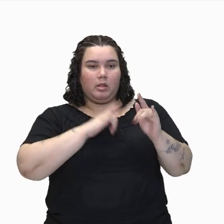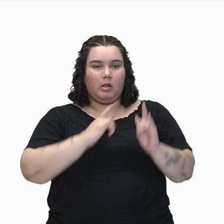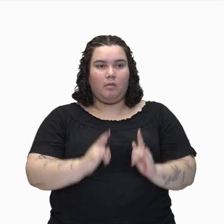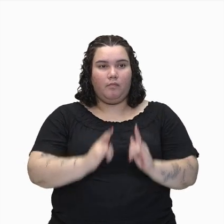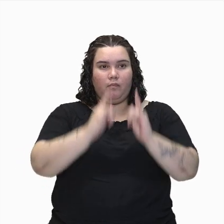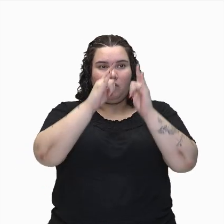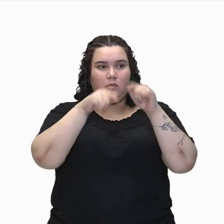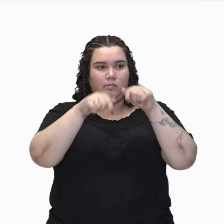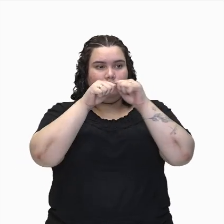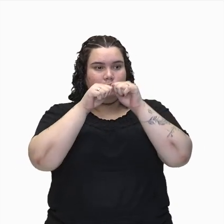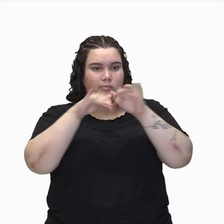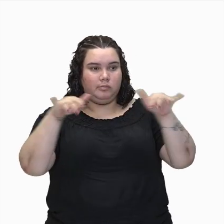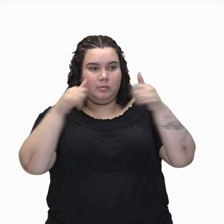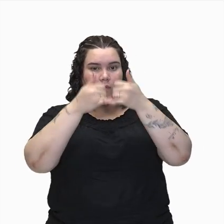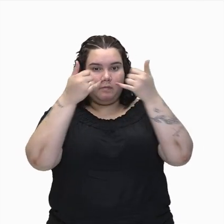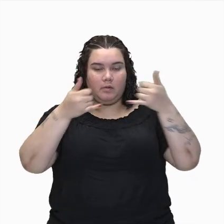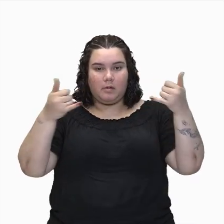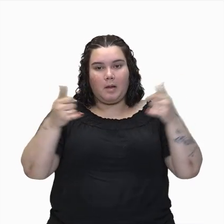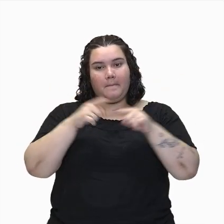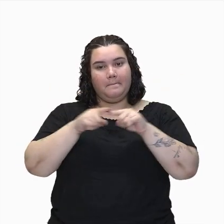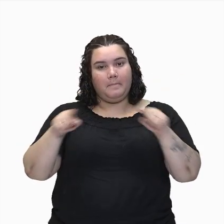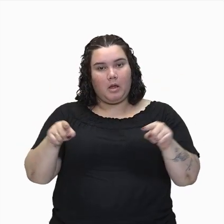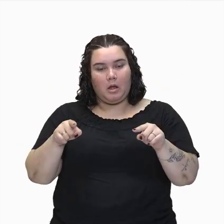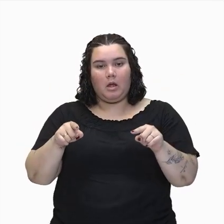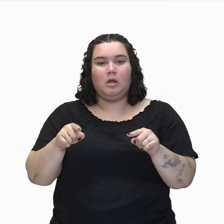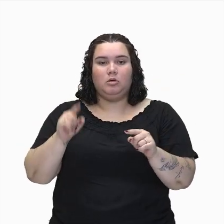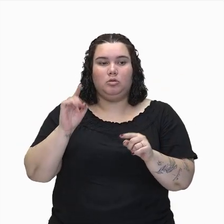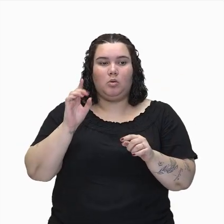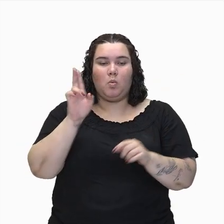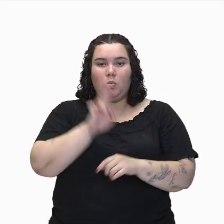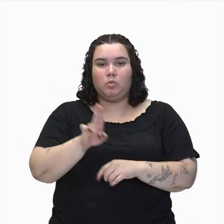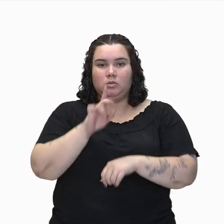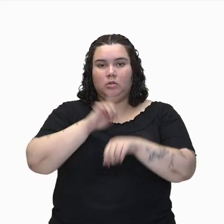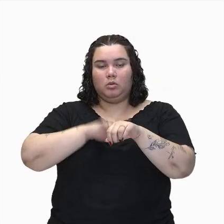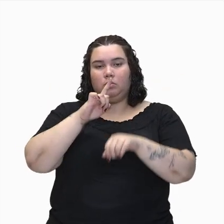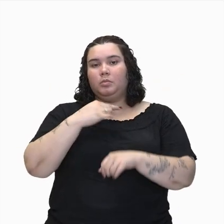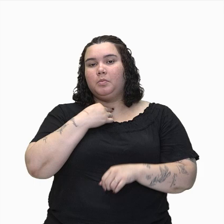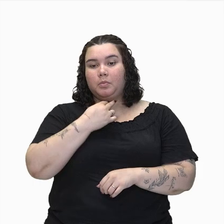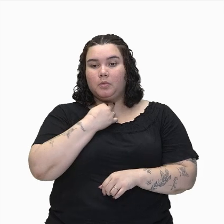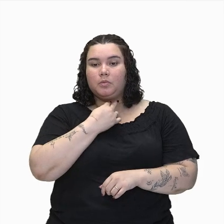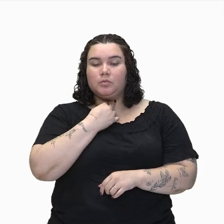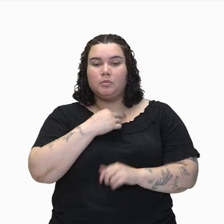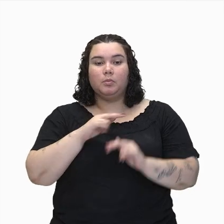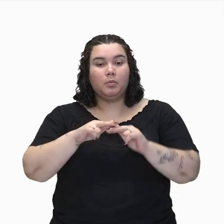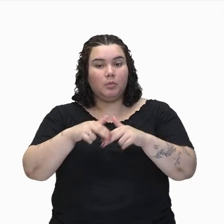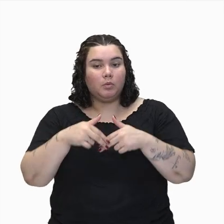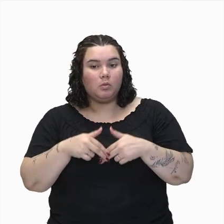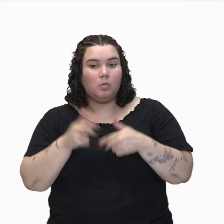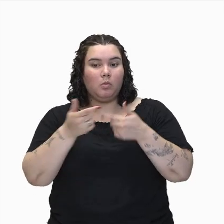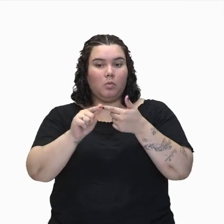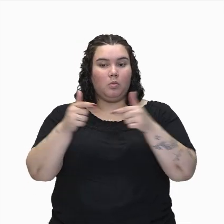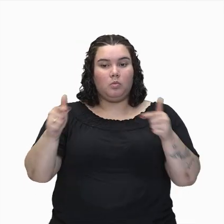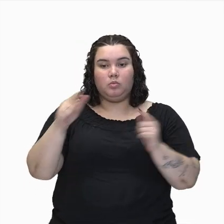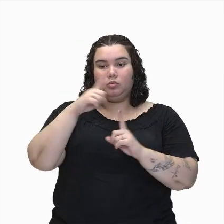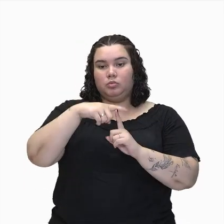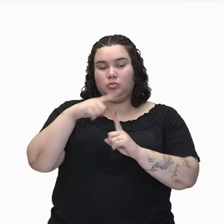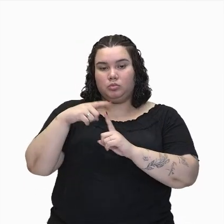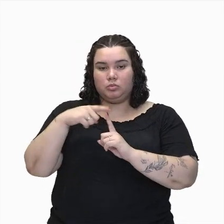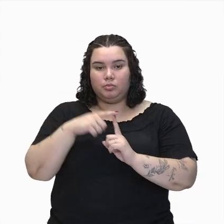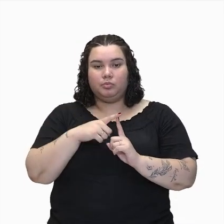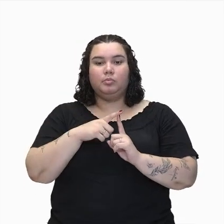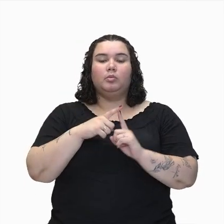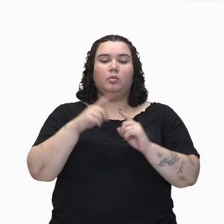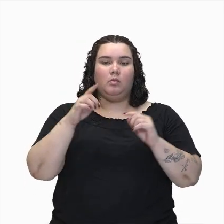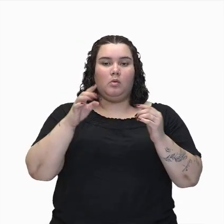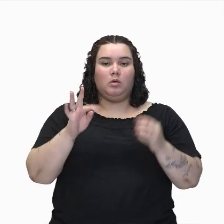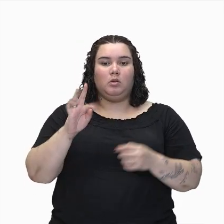pouco a energia, mas ela ainda não é adequada para o consumo. E por isso, outros transformadores menores são